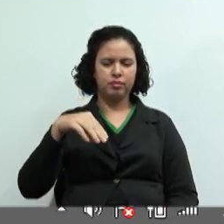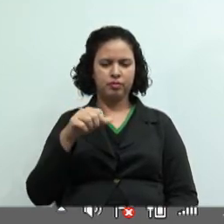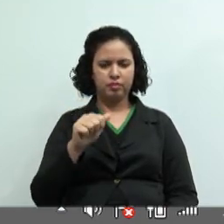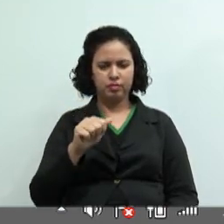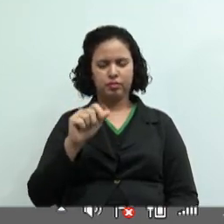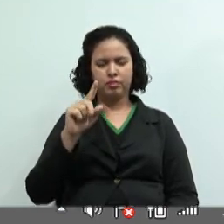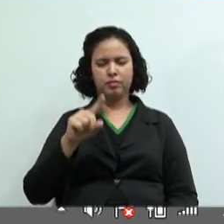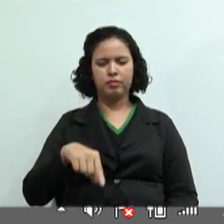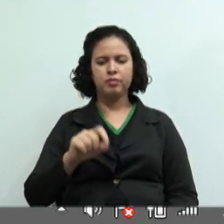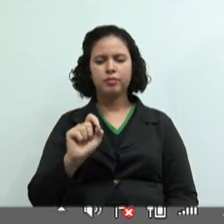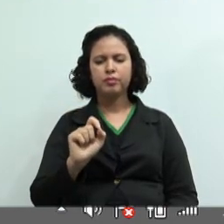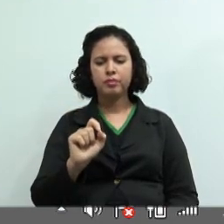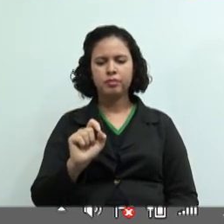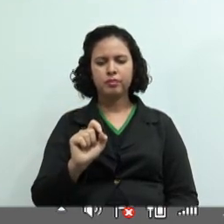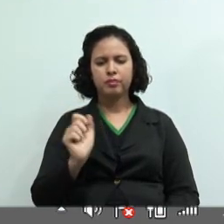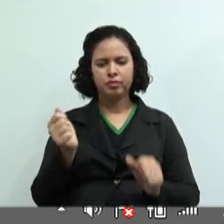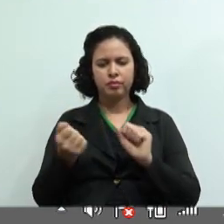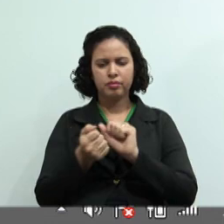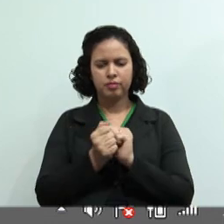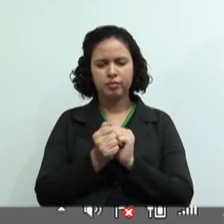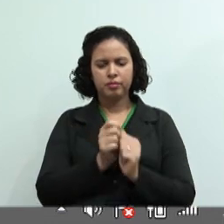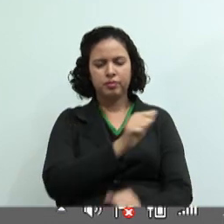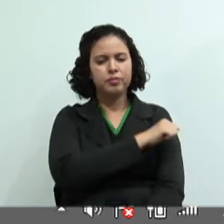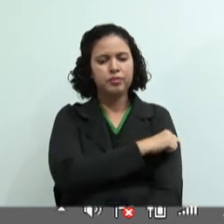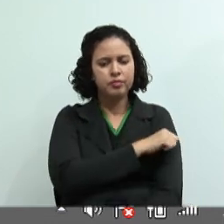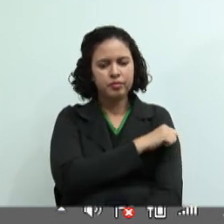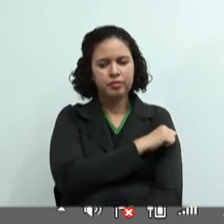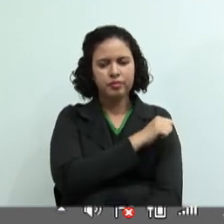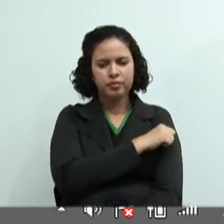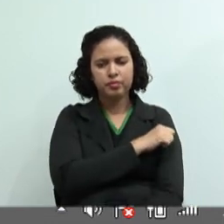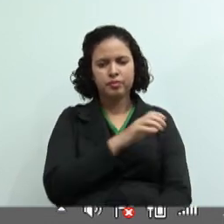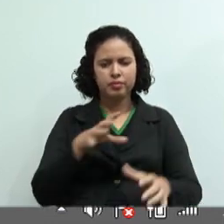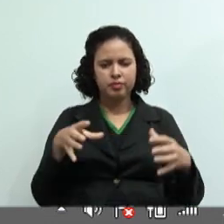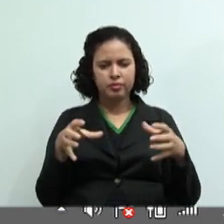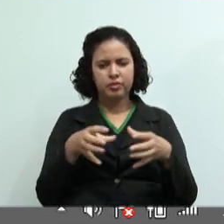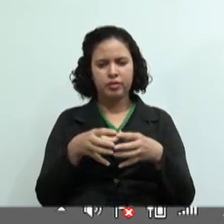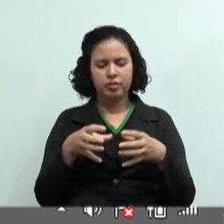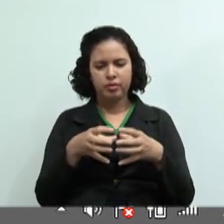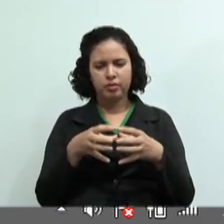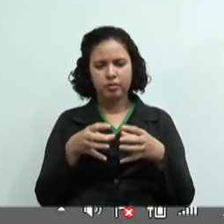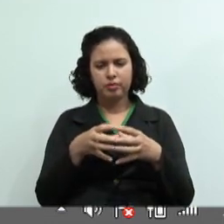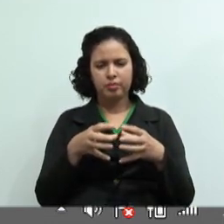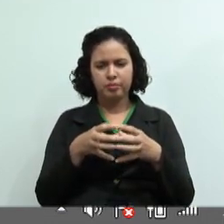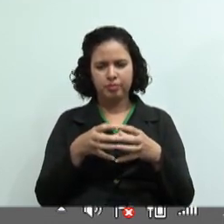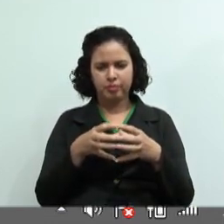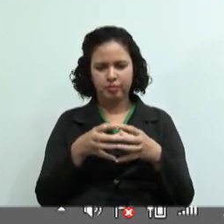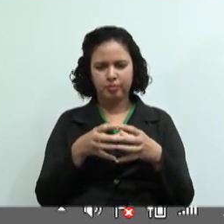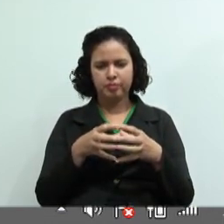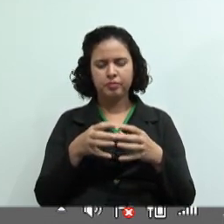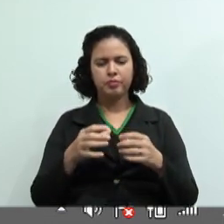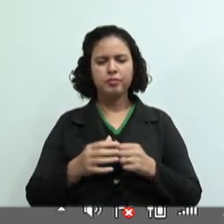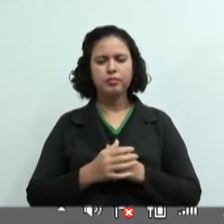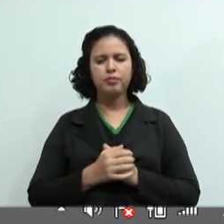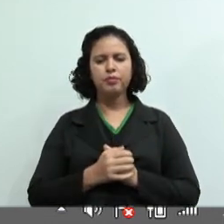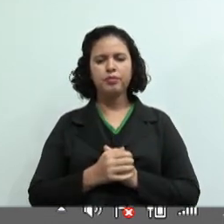Esperança, Chupinguaia. Olha aqui, professora, vou colocar um zoom aqui a mais,